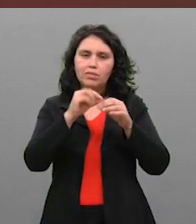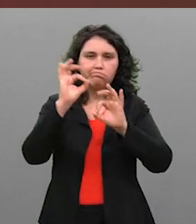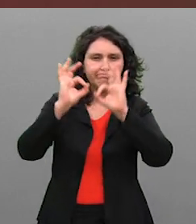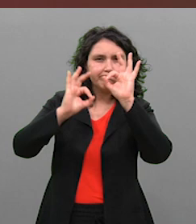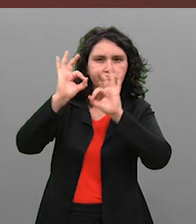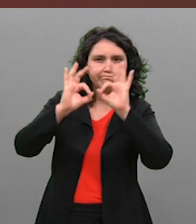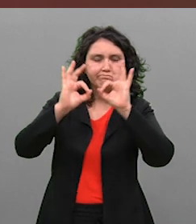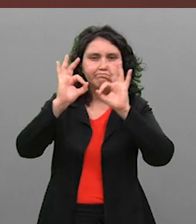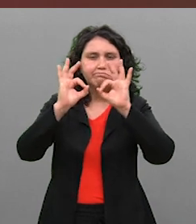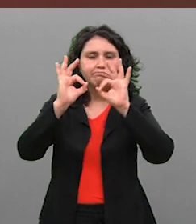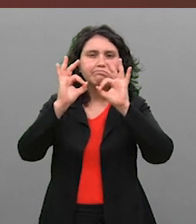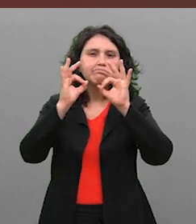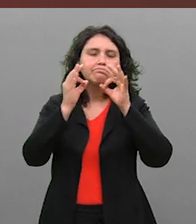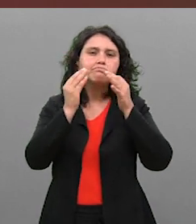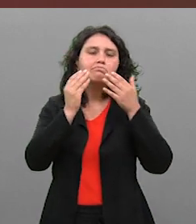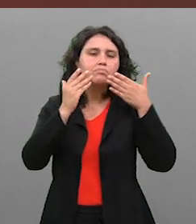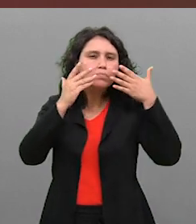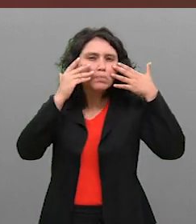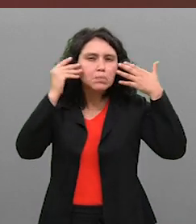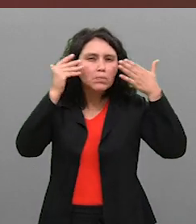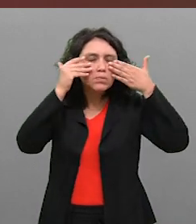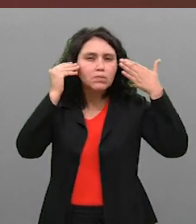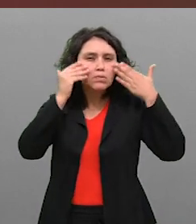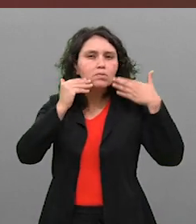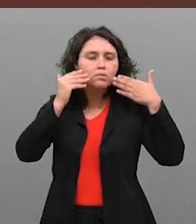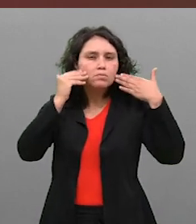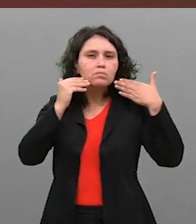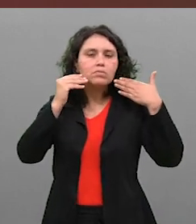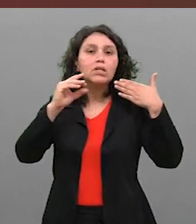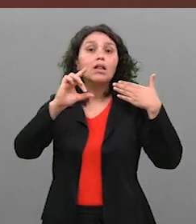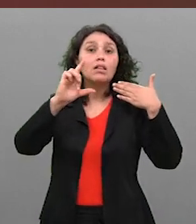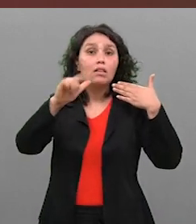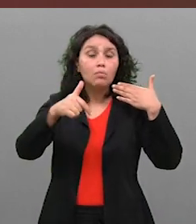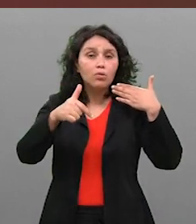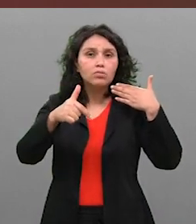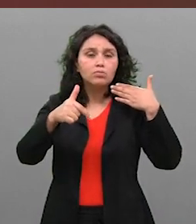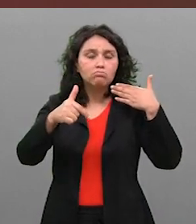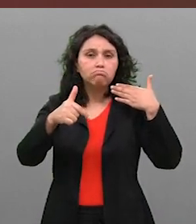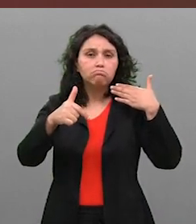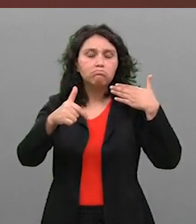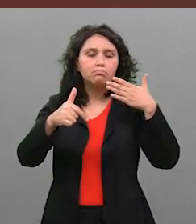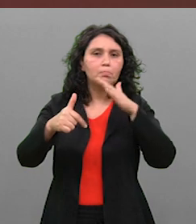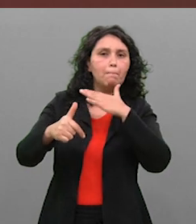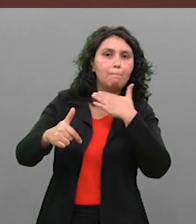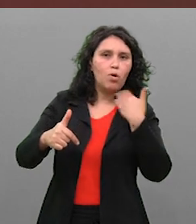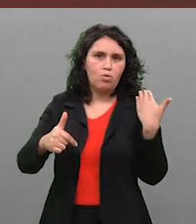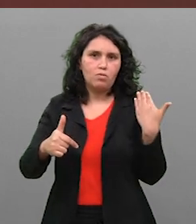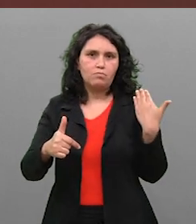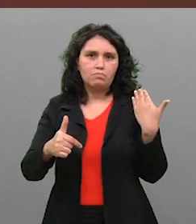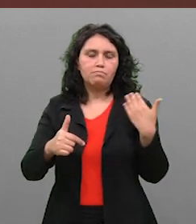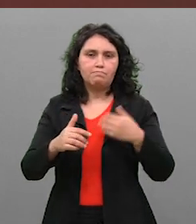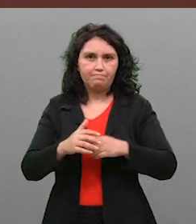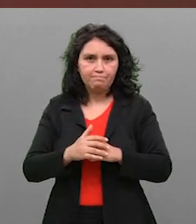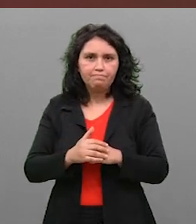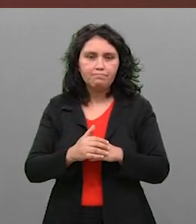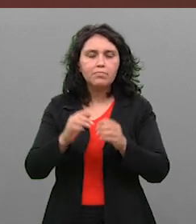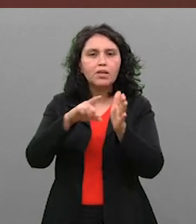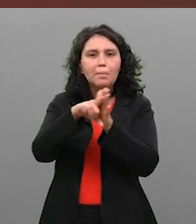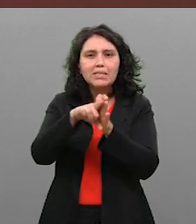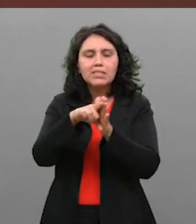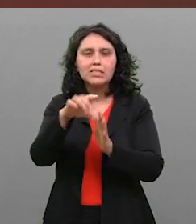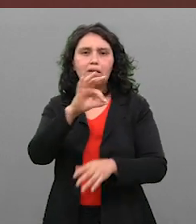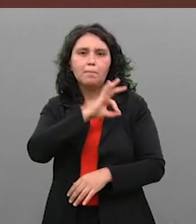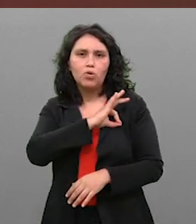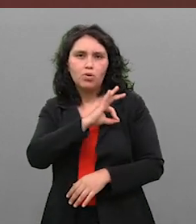procedimento peeling de fenol, horas depois ele acabou morrendo. A suspeita da polícia, ou conforme a polícia,